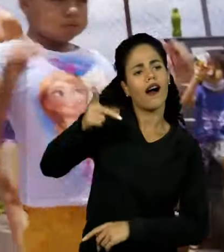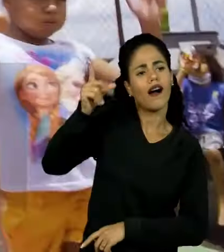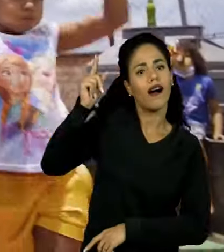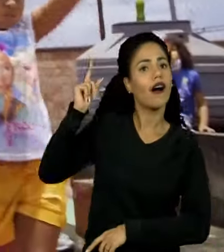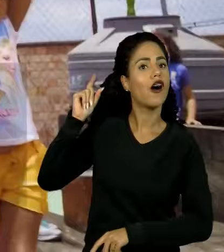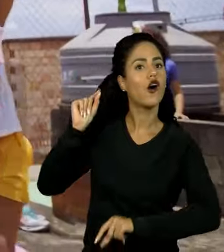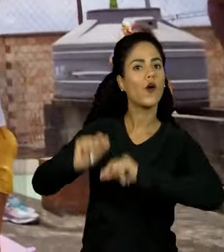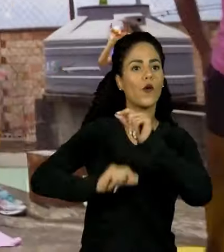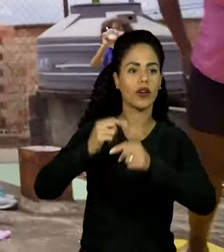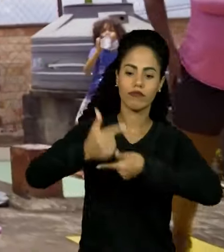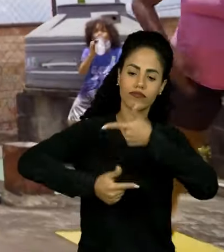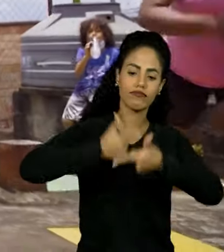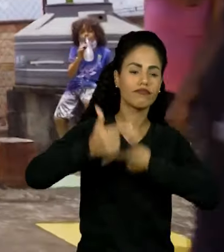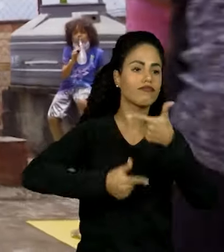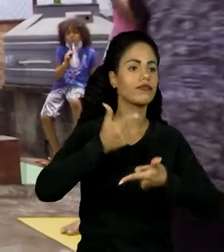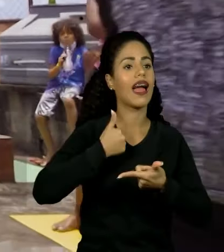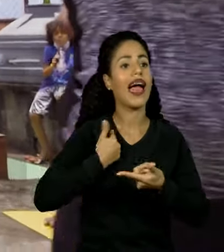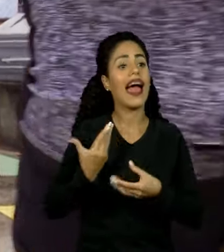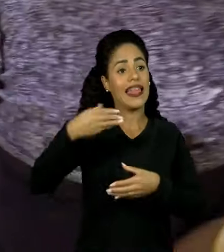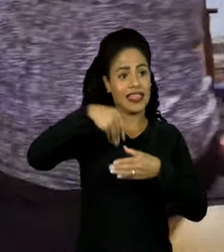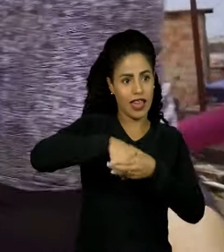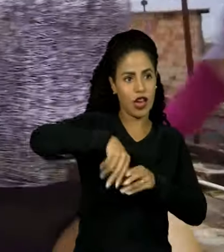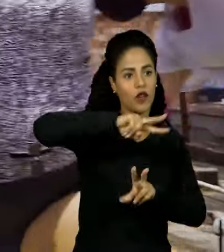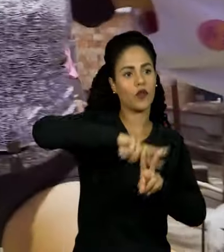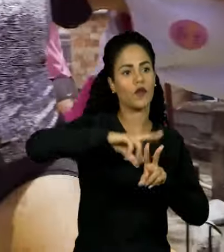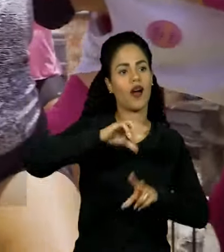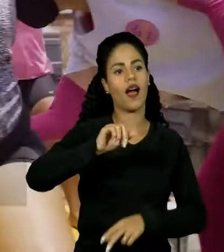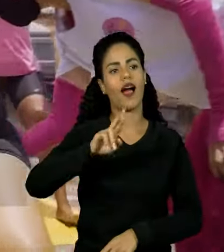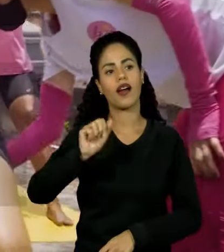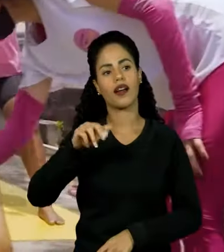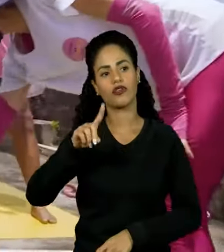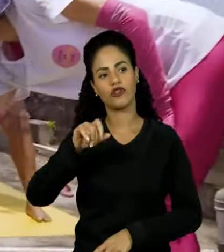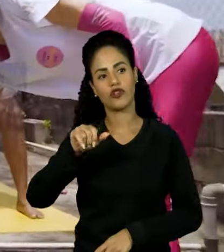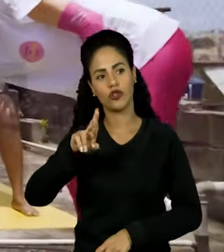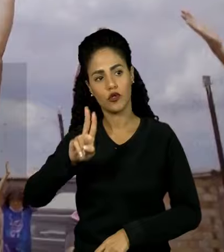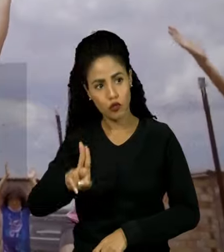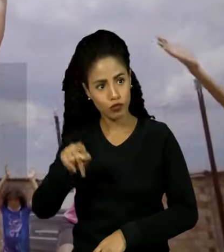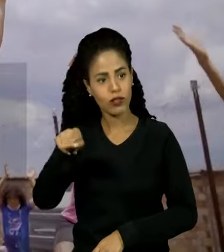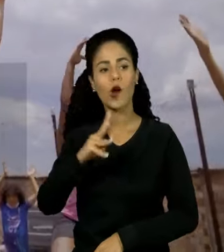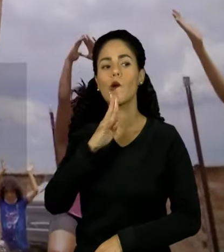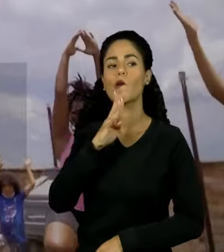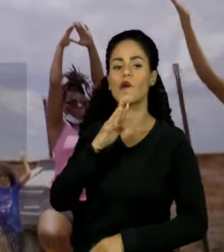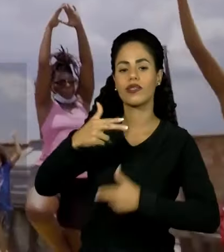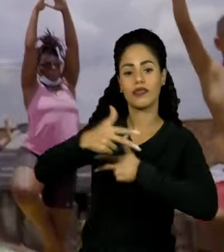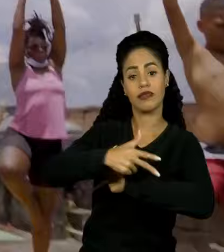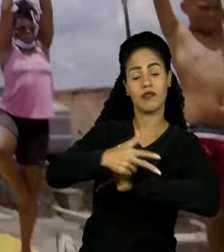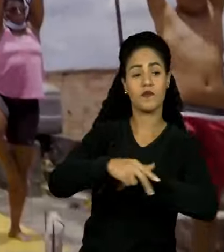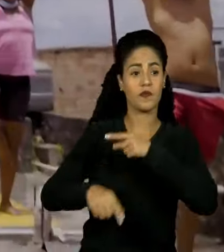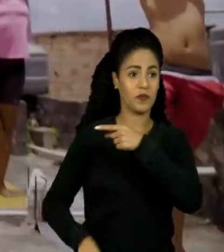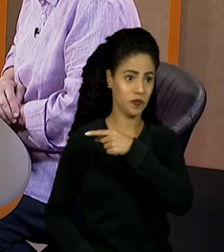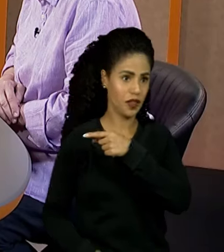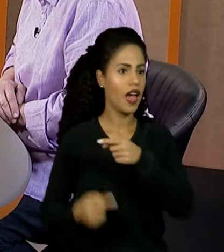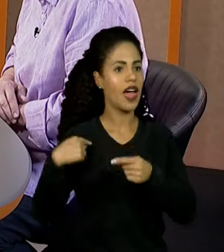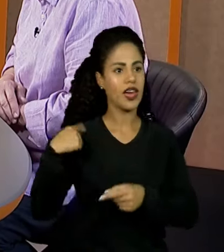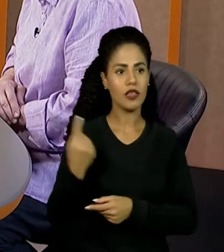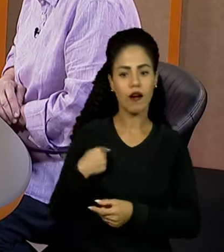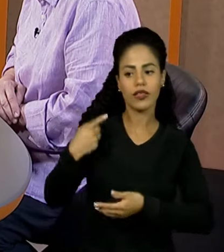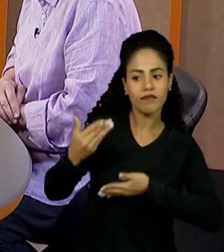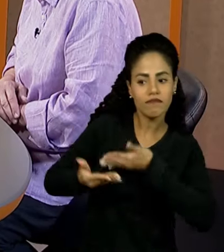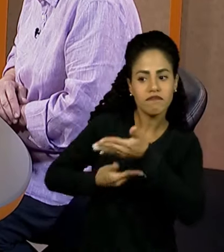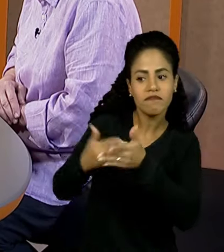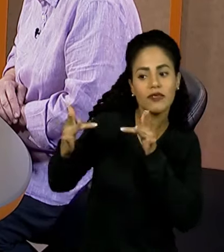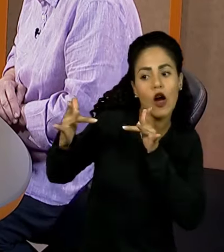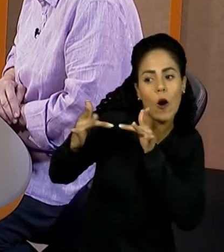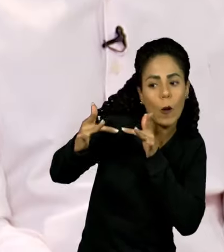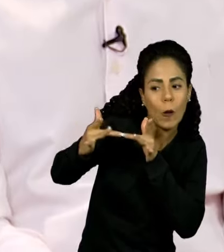fazia um trabalho no Carandiru e foi lá que ela conheceu o Dexter e o 509E. Exato. Estamos nos aproximando pra